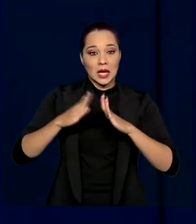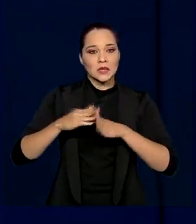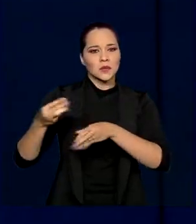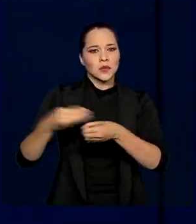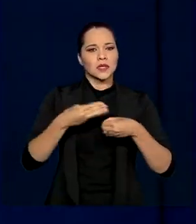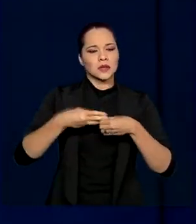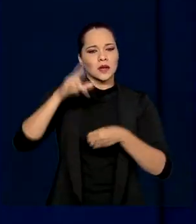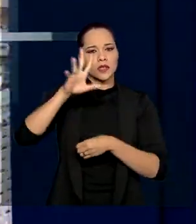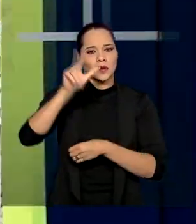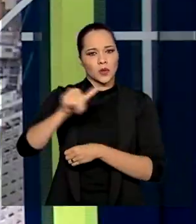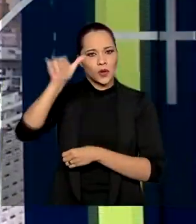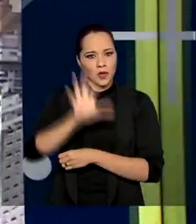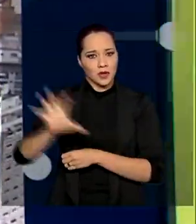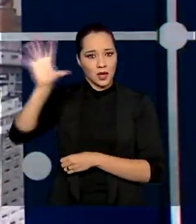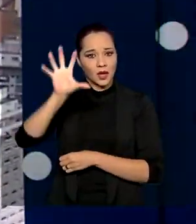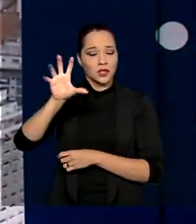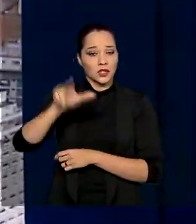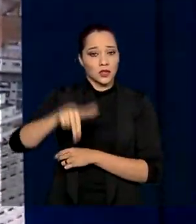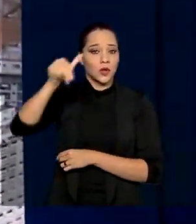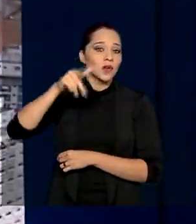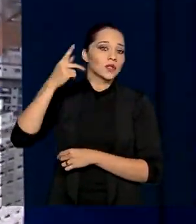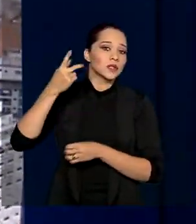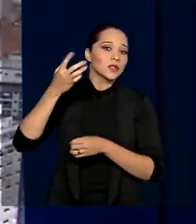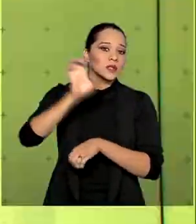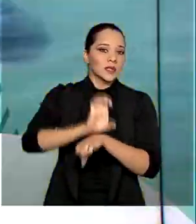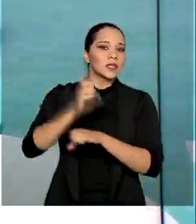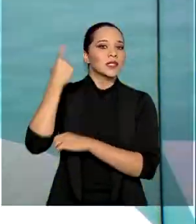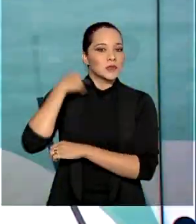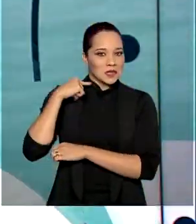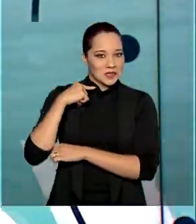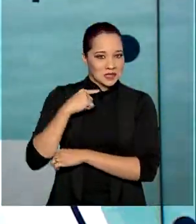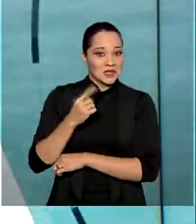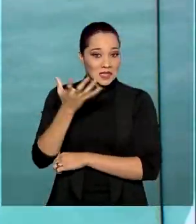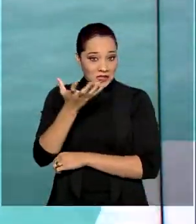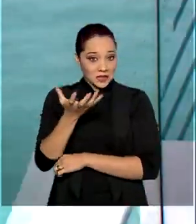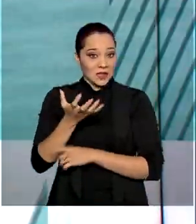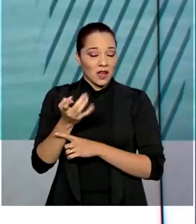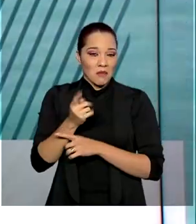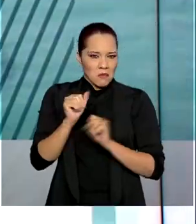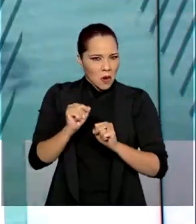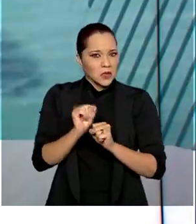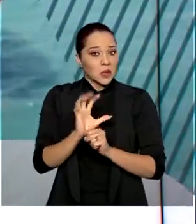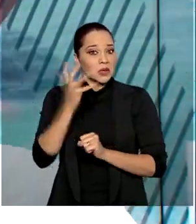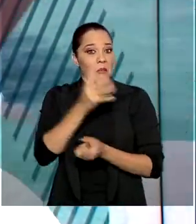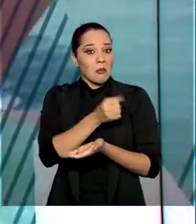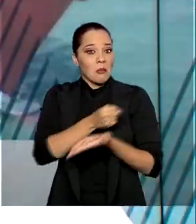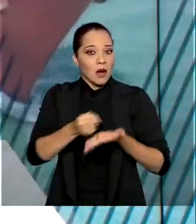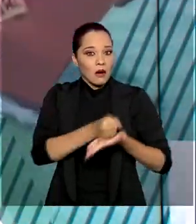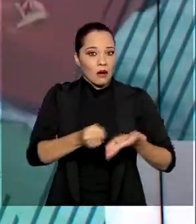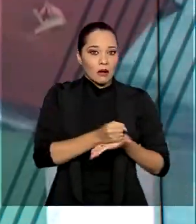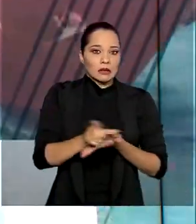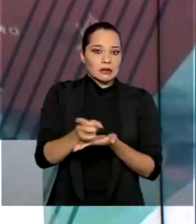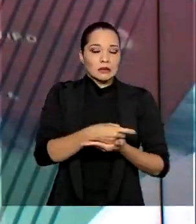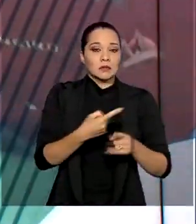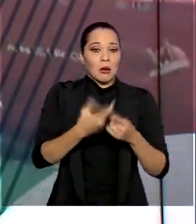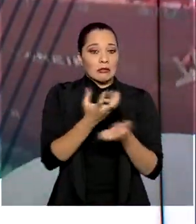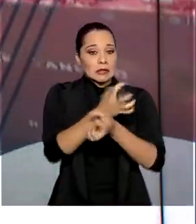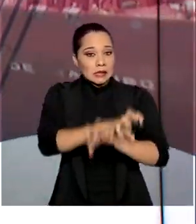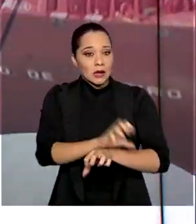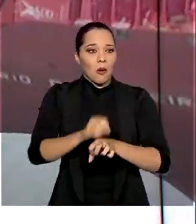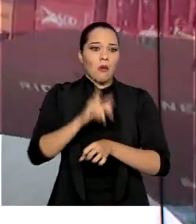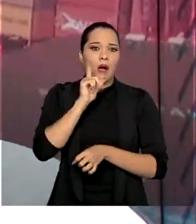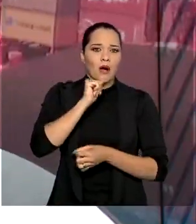municípios da região Nordeste e Norte de Minas Gerais e que estão sujeitos à perda de safra por causa da seca ou enchente,